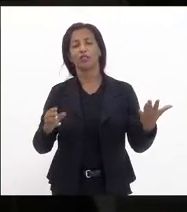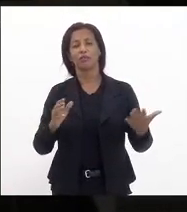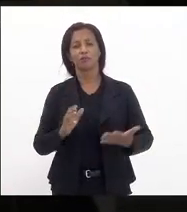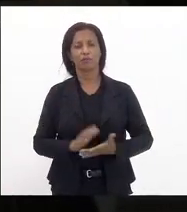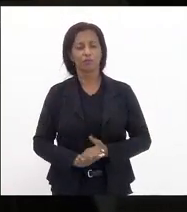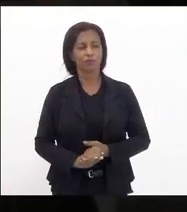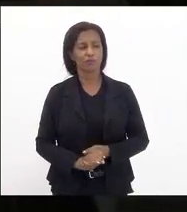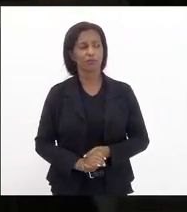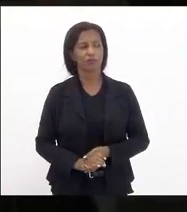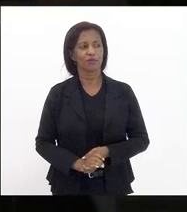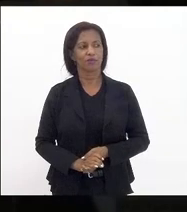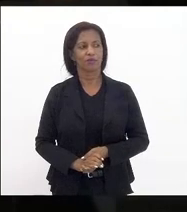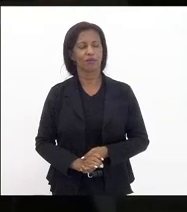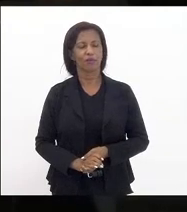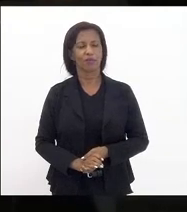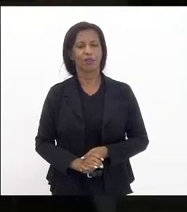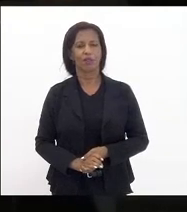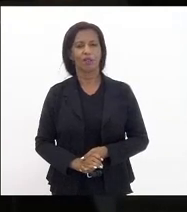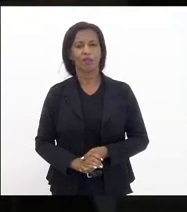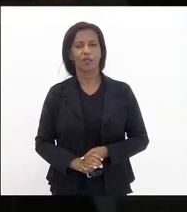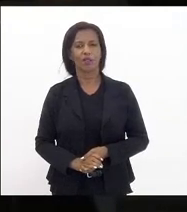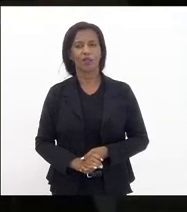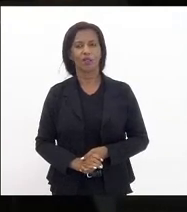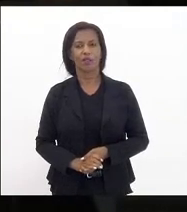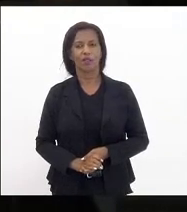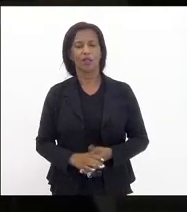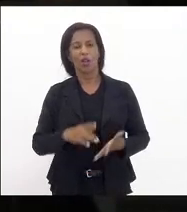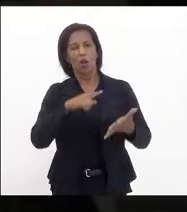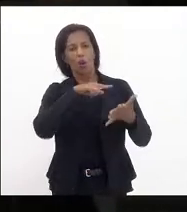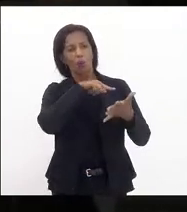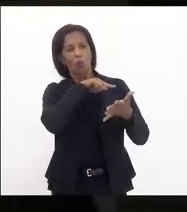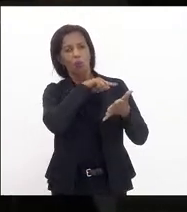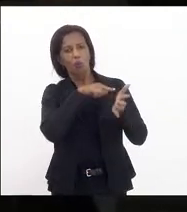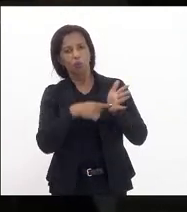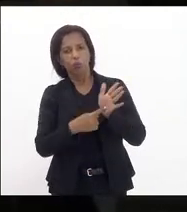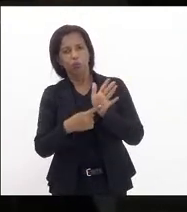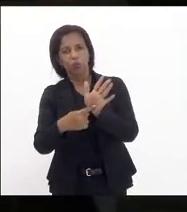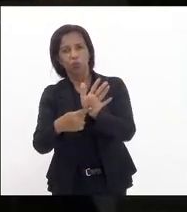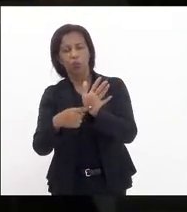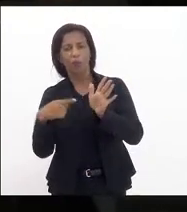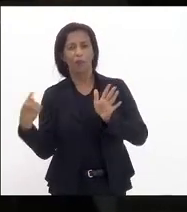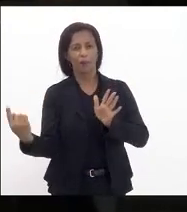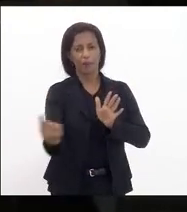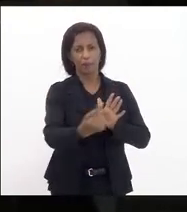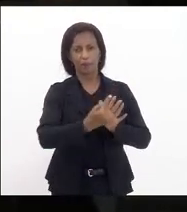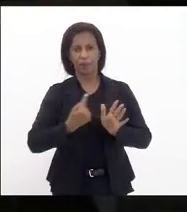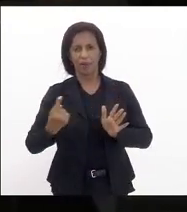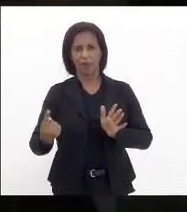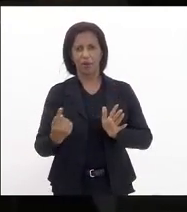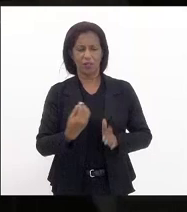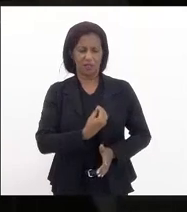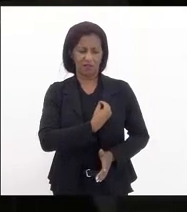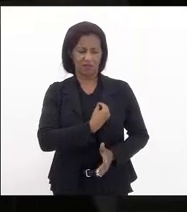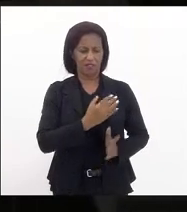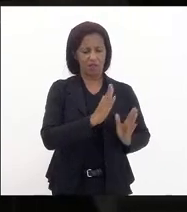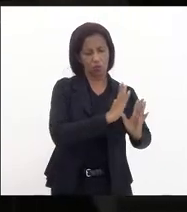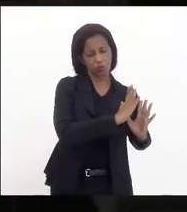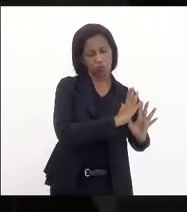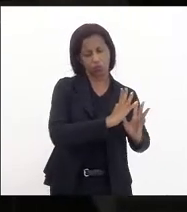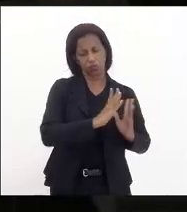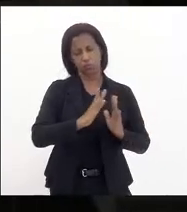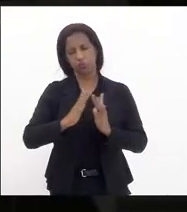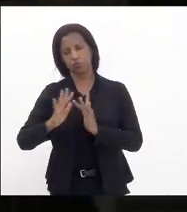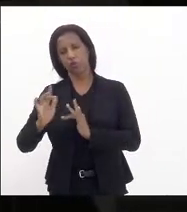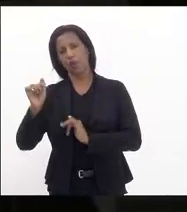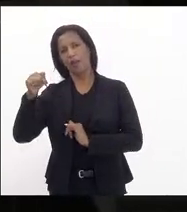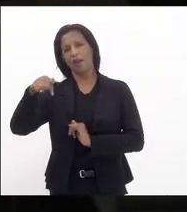apontando para todos nós durante a sua passagem aqui